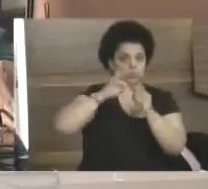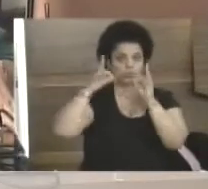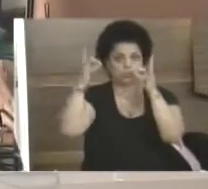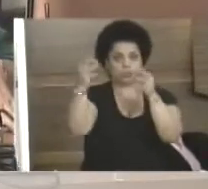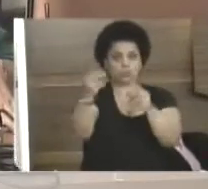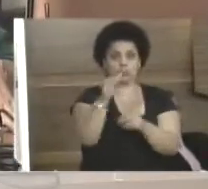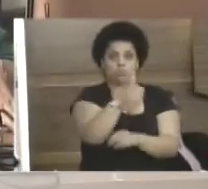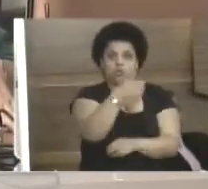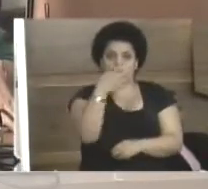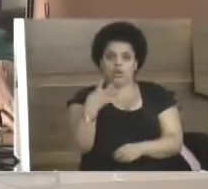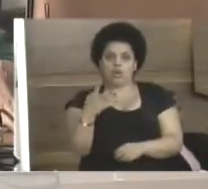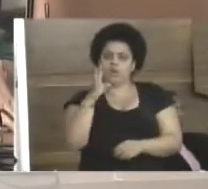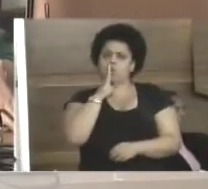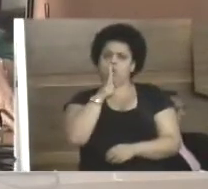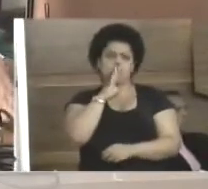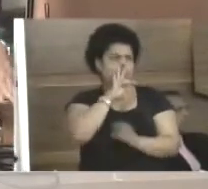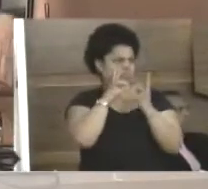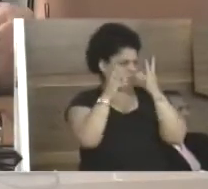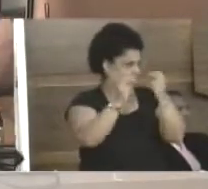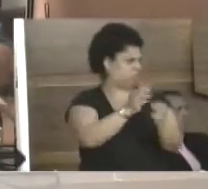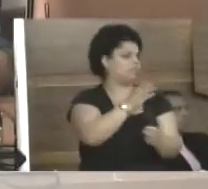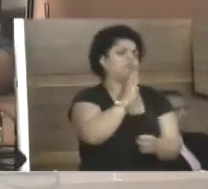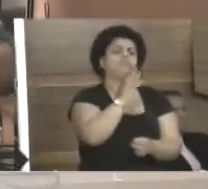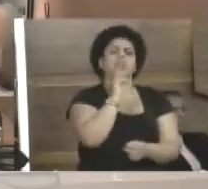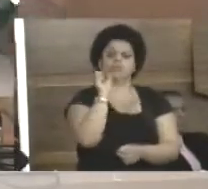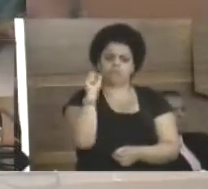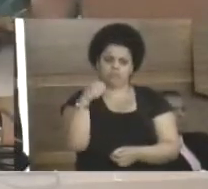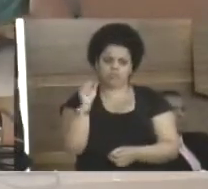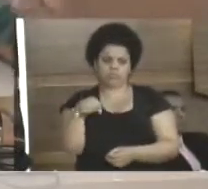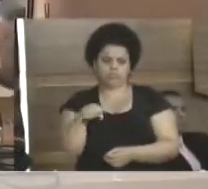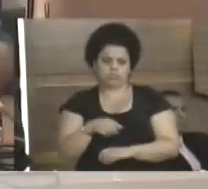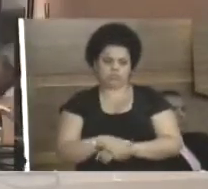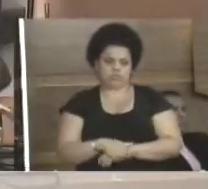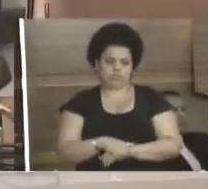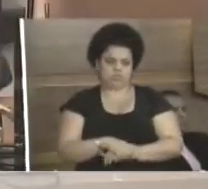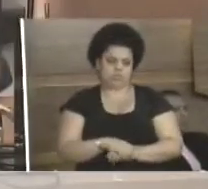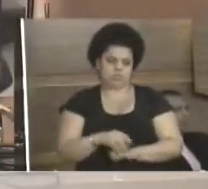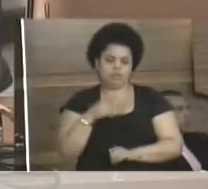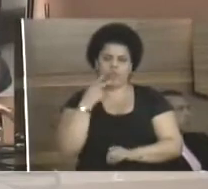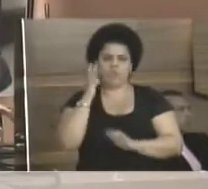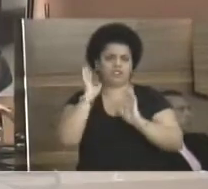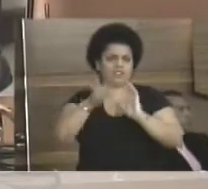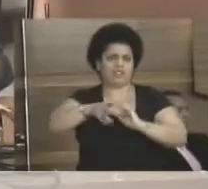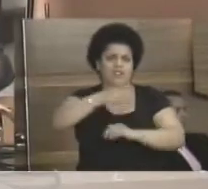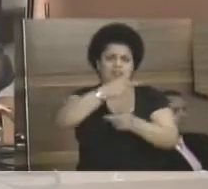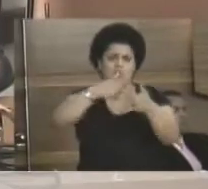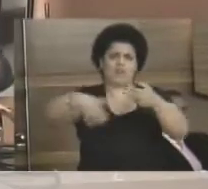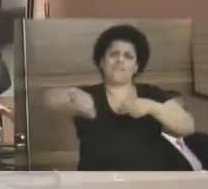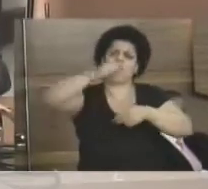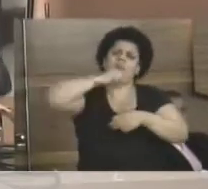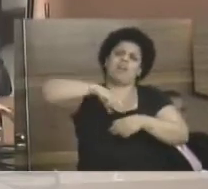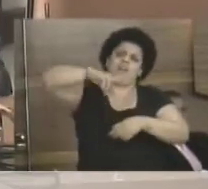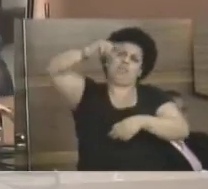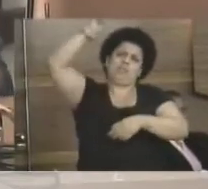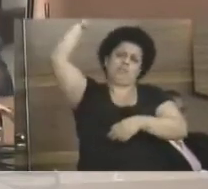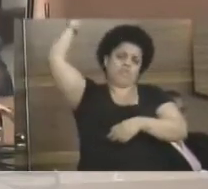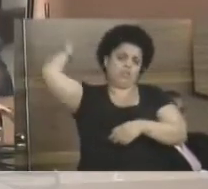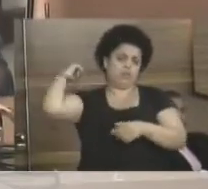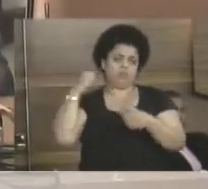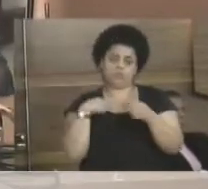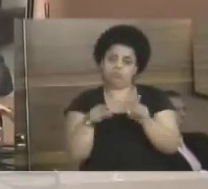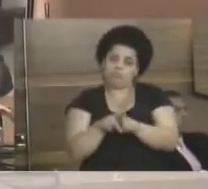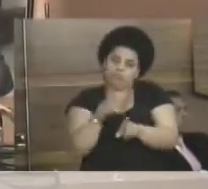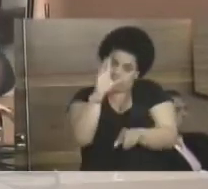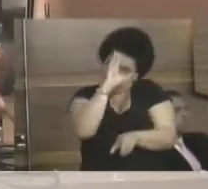essas matérias são mais do que conhecidas e já são coisas, como o senhor colocou, vencidas já. Então, assim, eu também não